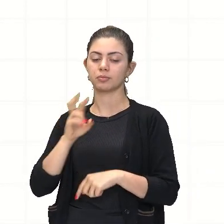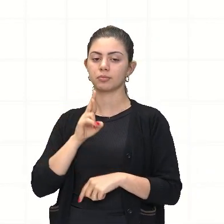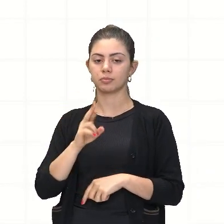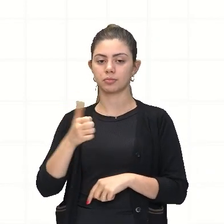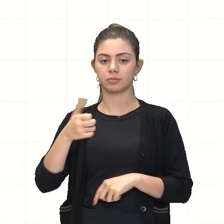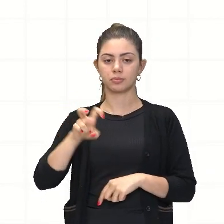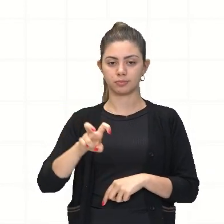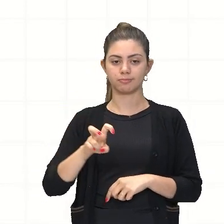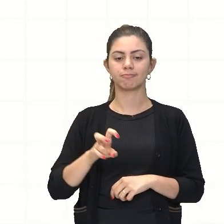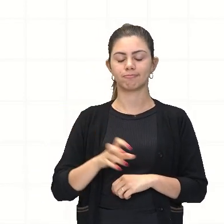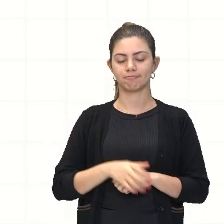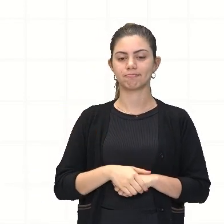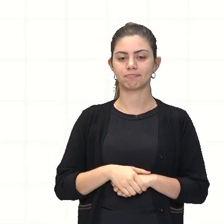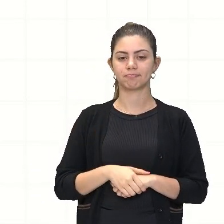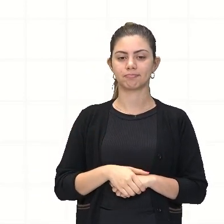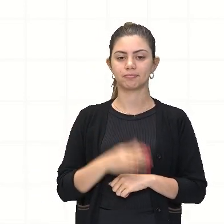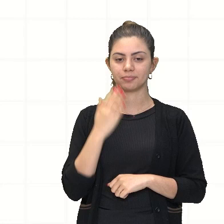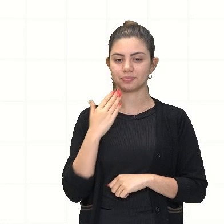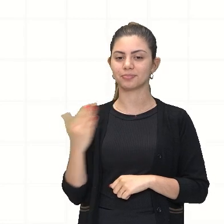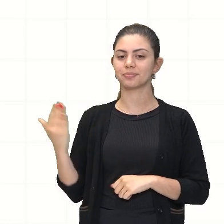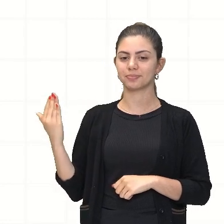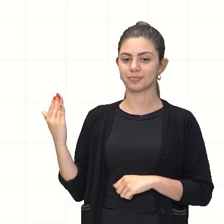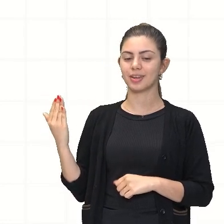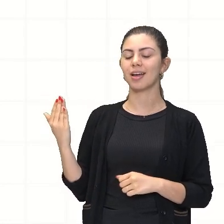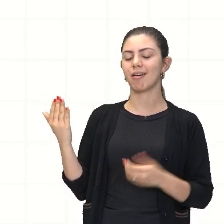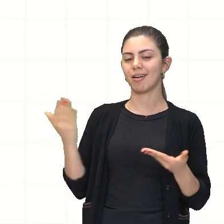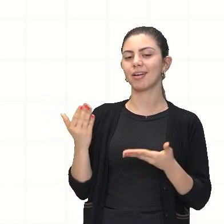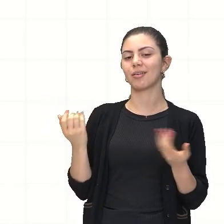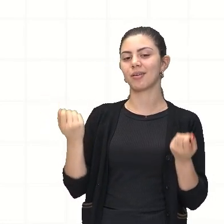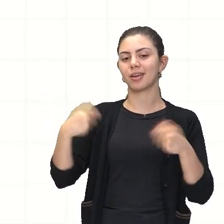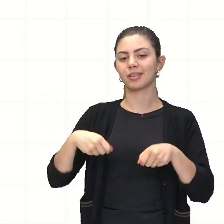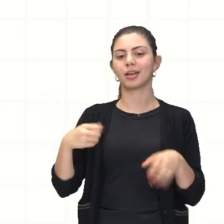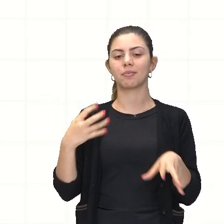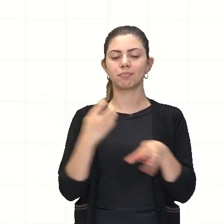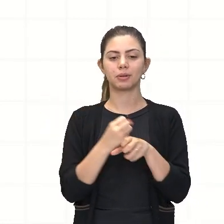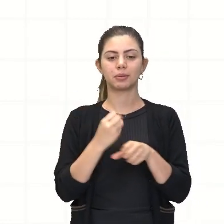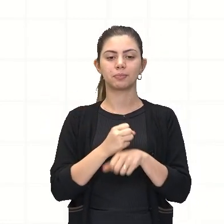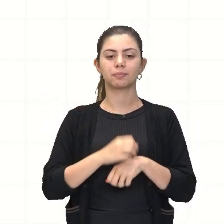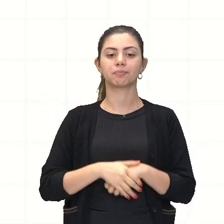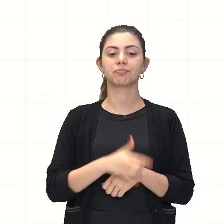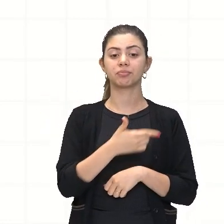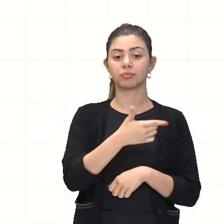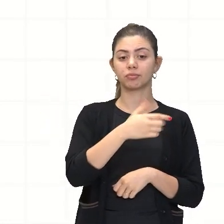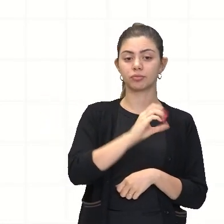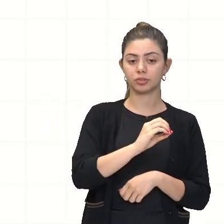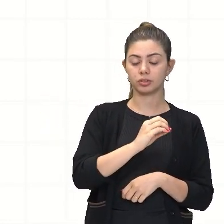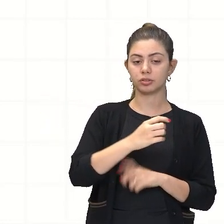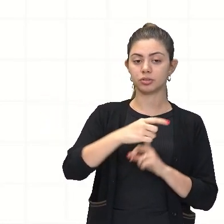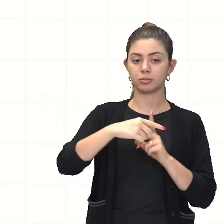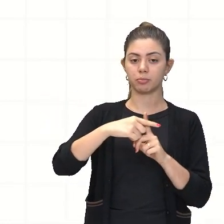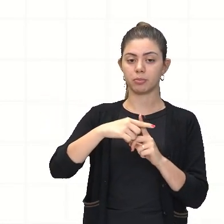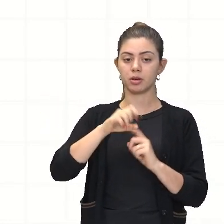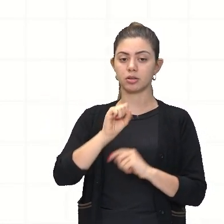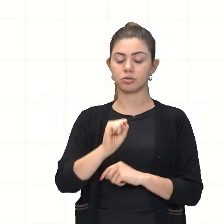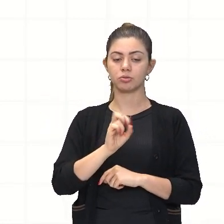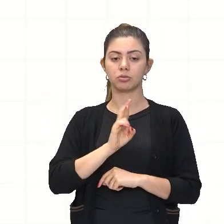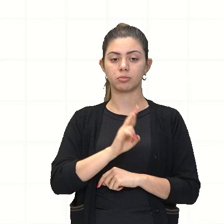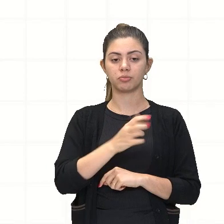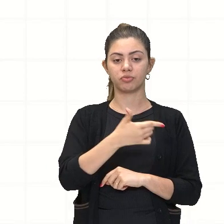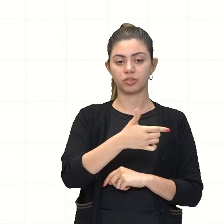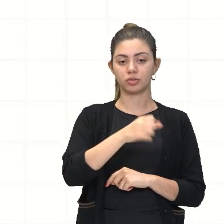15. Agora sim, ó. Podemos resolver simultaneamente. Então, 20 com mais 8, 28.